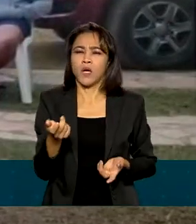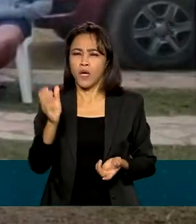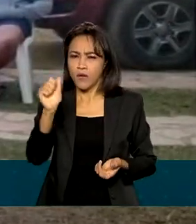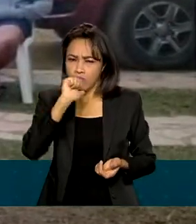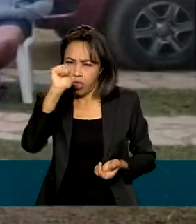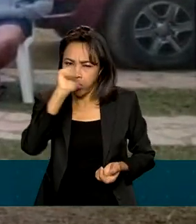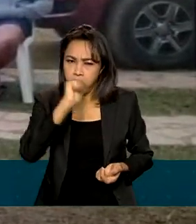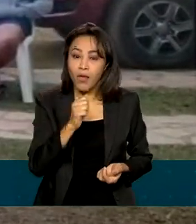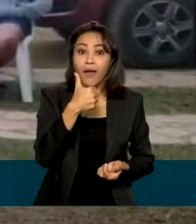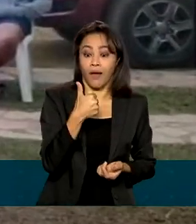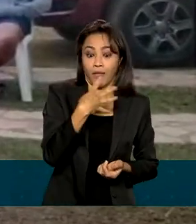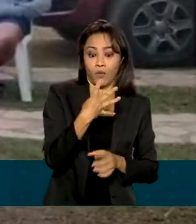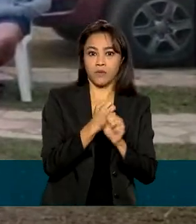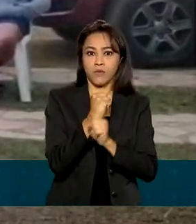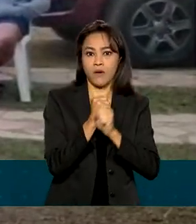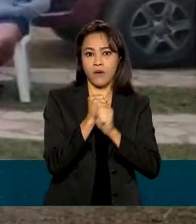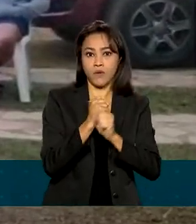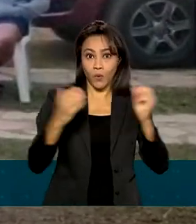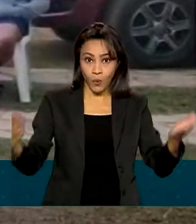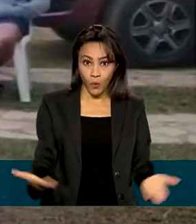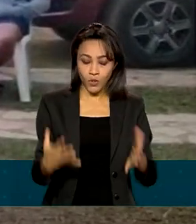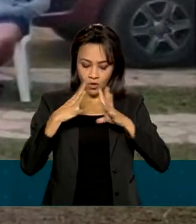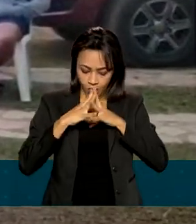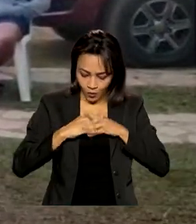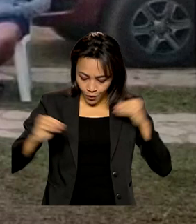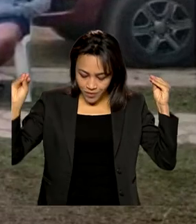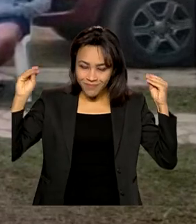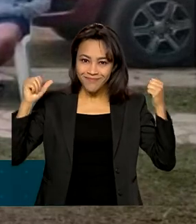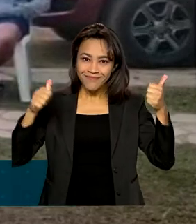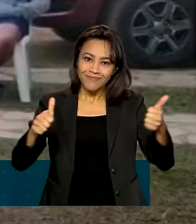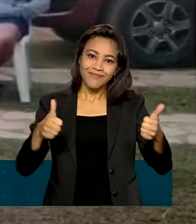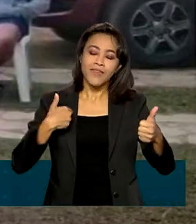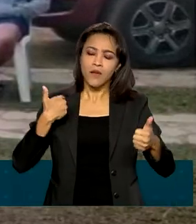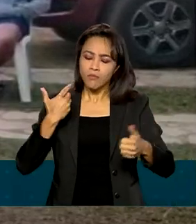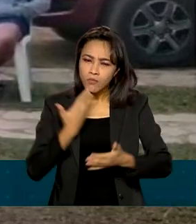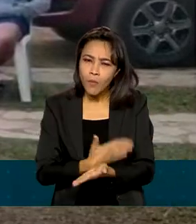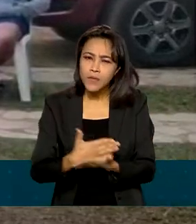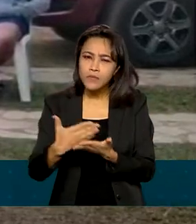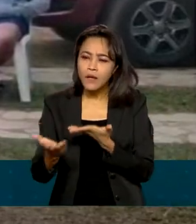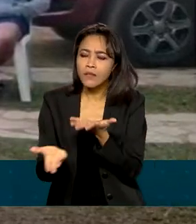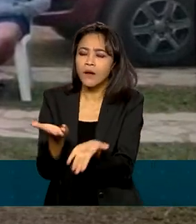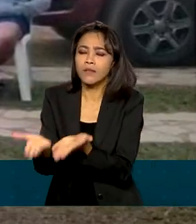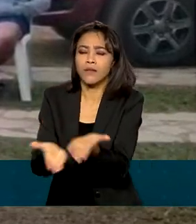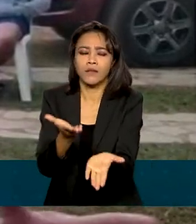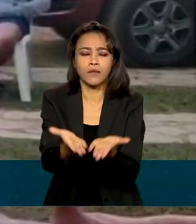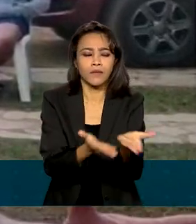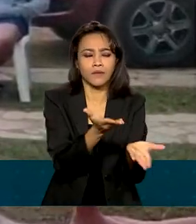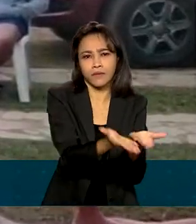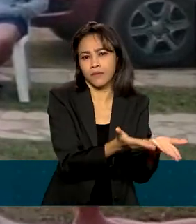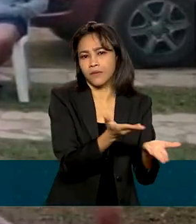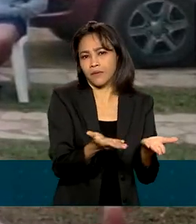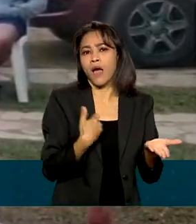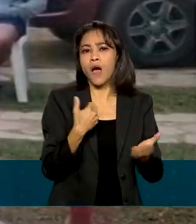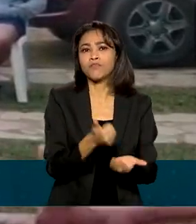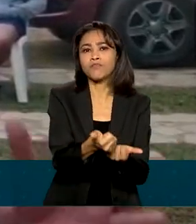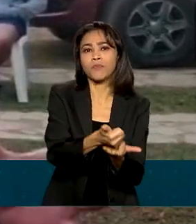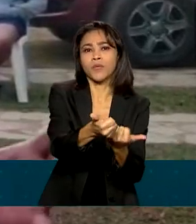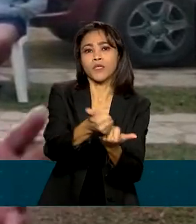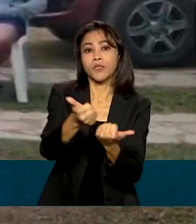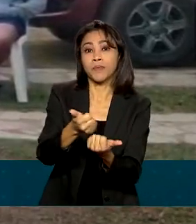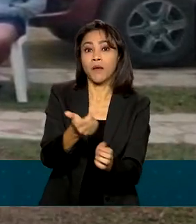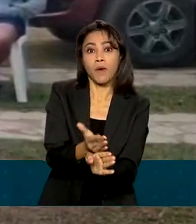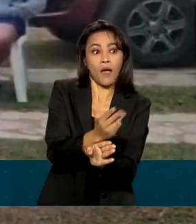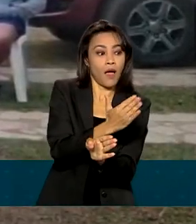Me recuperei em comunidade terapêutica. E passei a trabalhar com comunidade terapêutica porque todas as outras técnicas